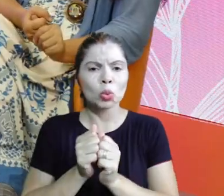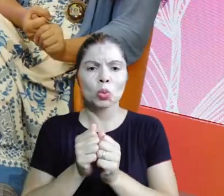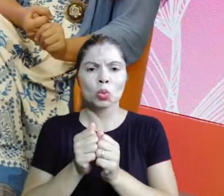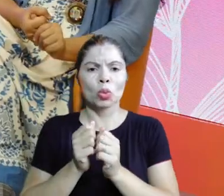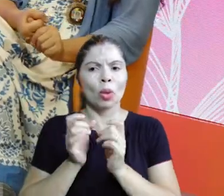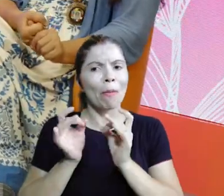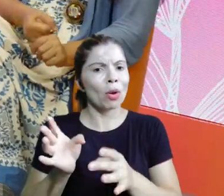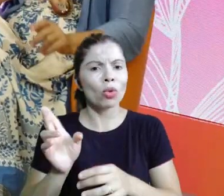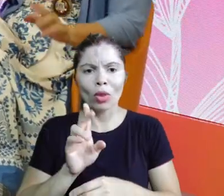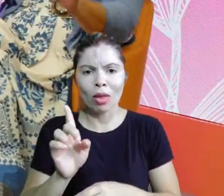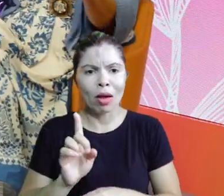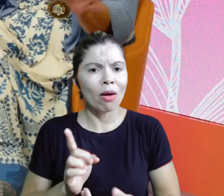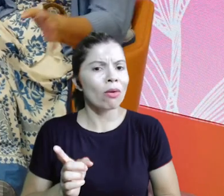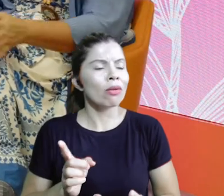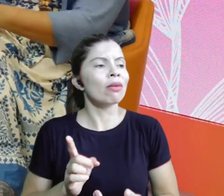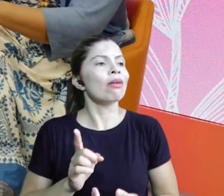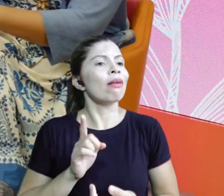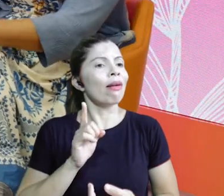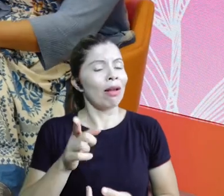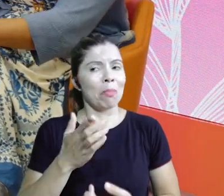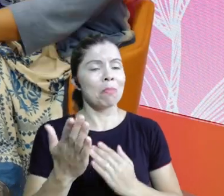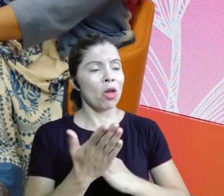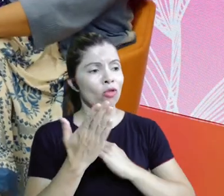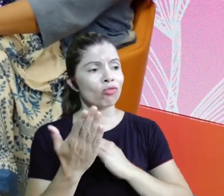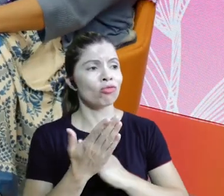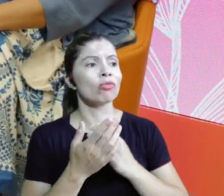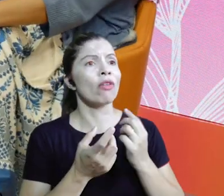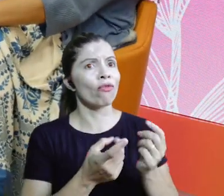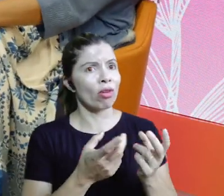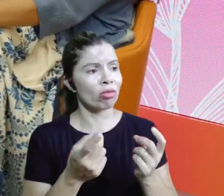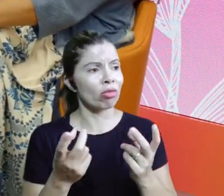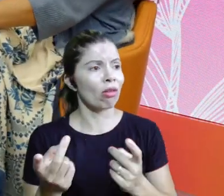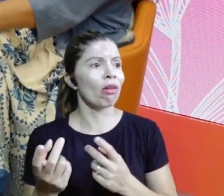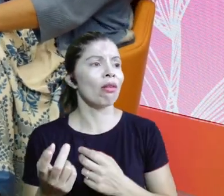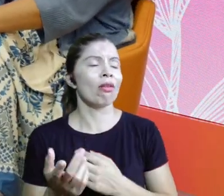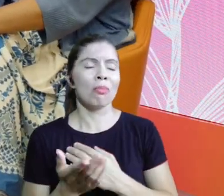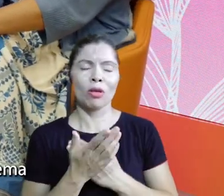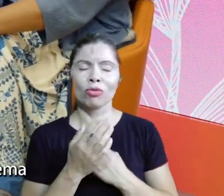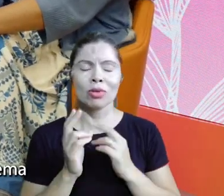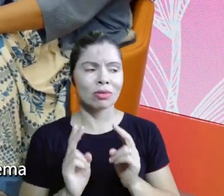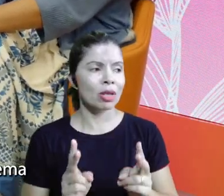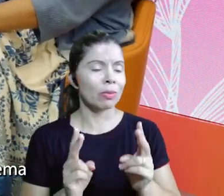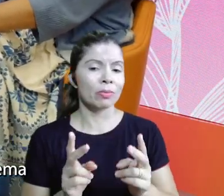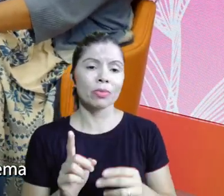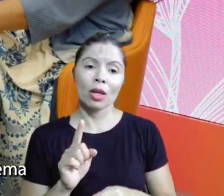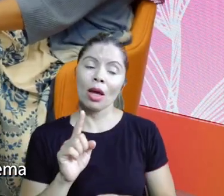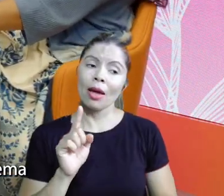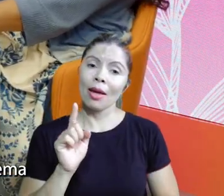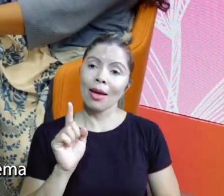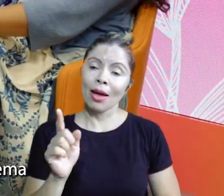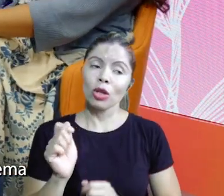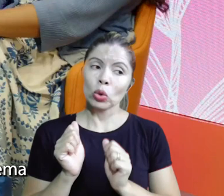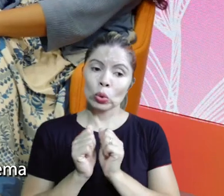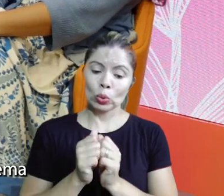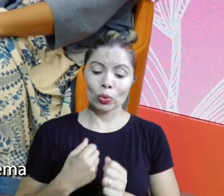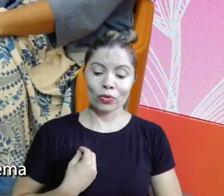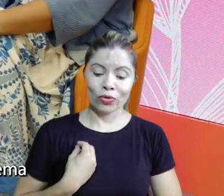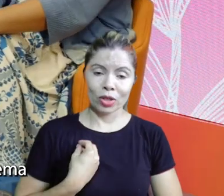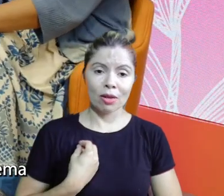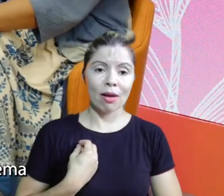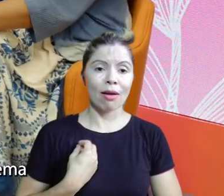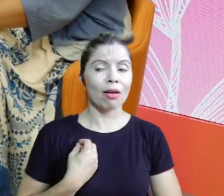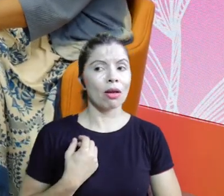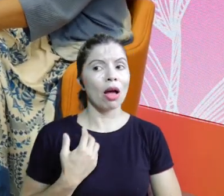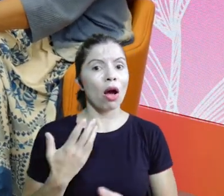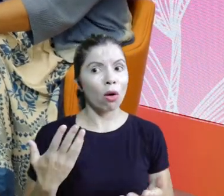Palmitolândia, e vende até a mãe, em evento. A avó Palmitolândia. Palmitolândia. Adora, ele só não tá comigo, porque aí a gente